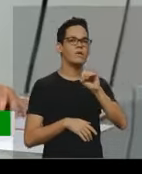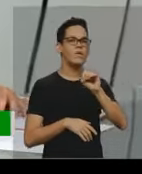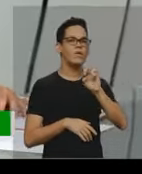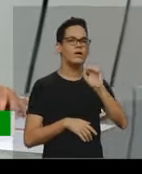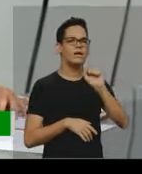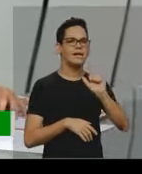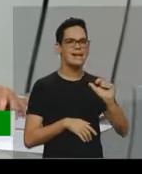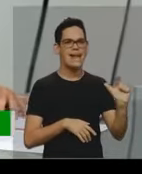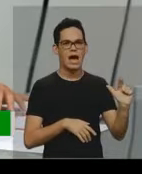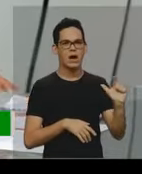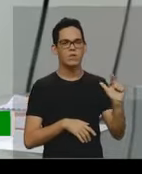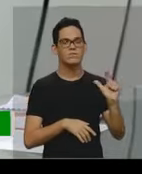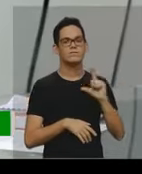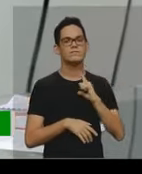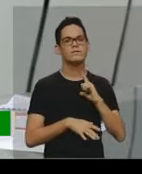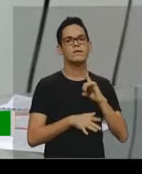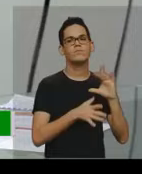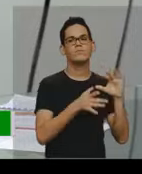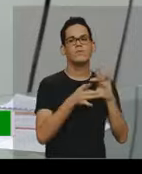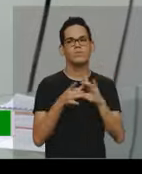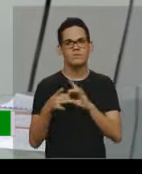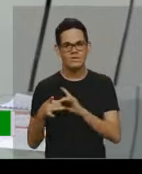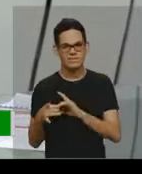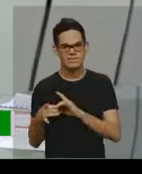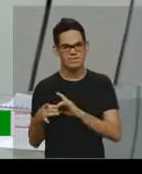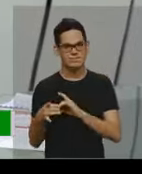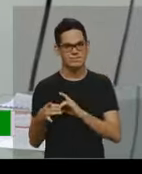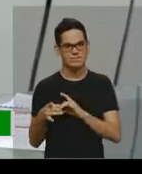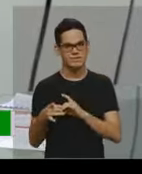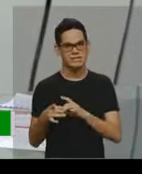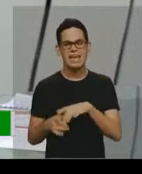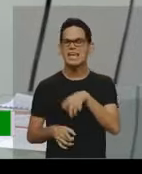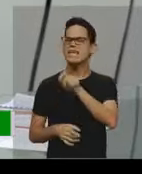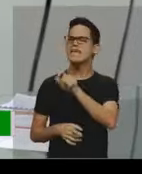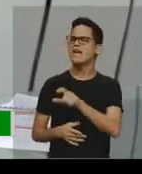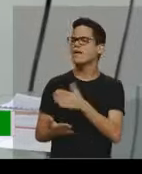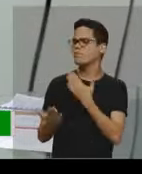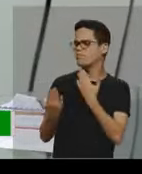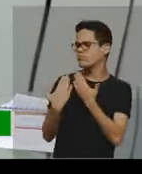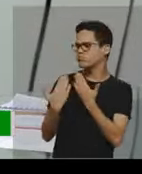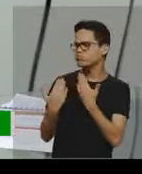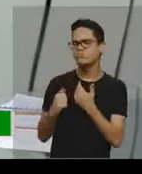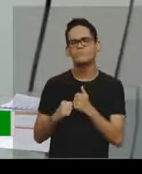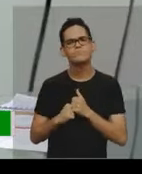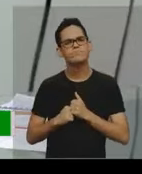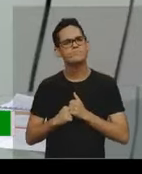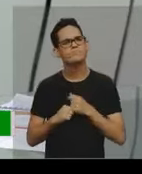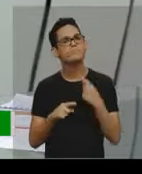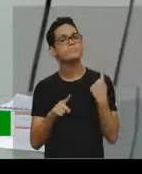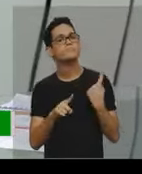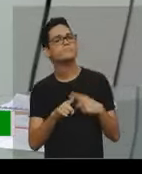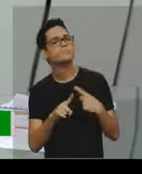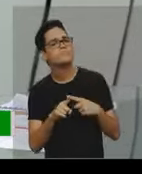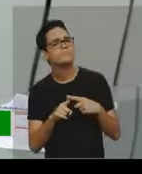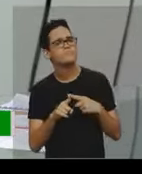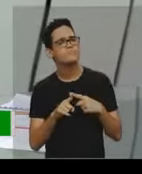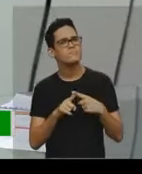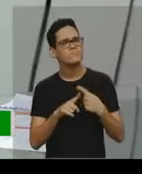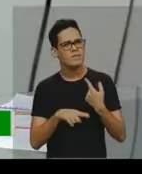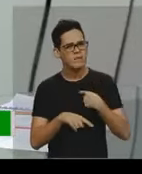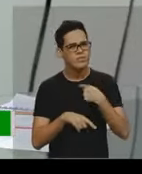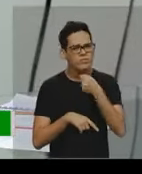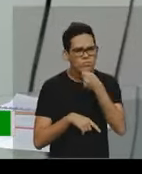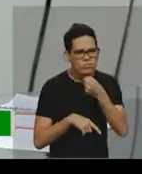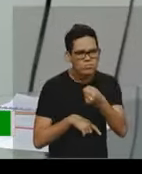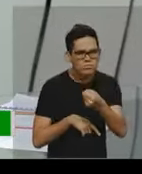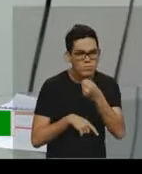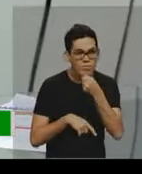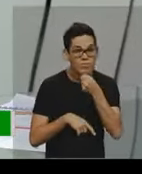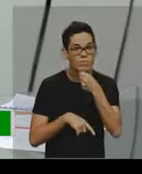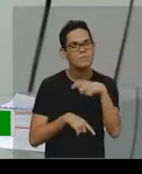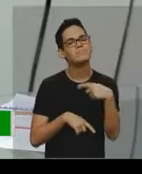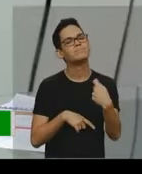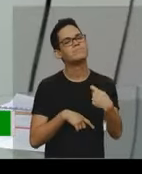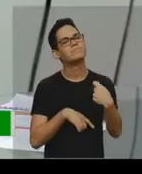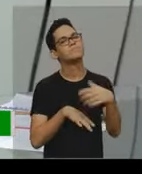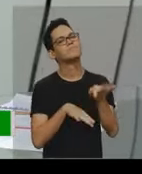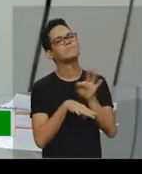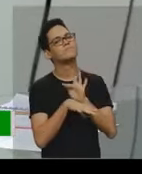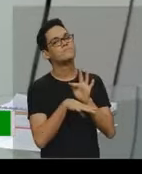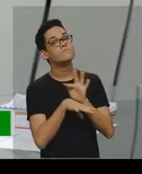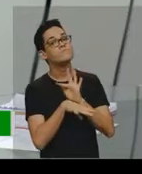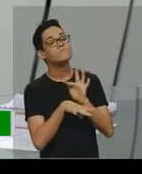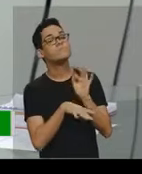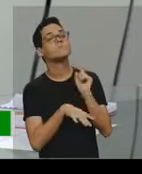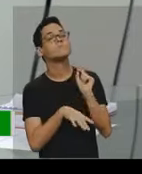contexto, né, com quem eu estou falando, é porque eu estou em uma entrevista, então eu preciso